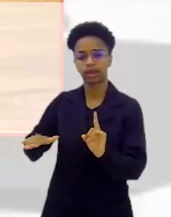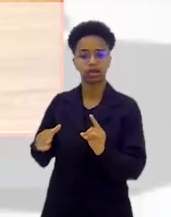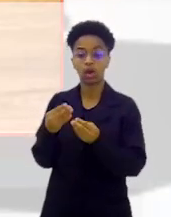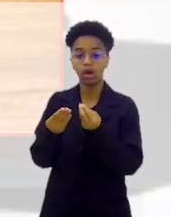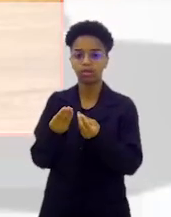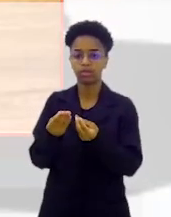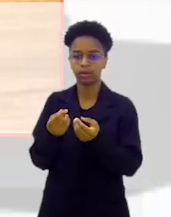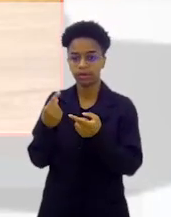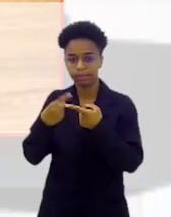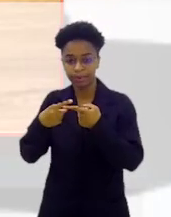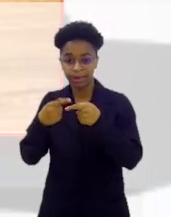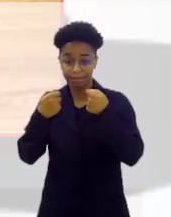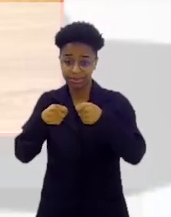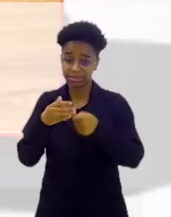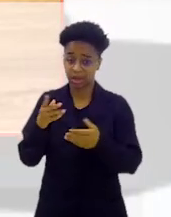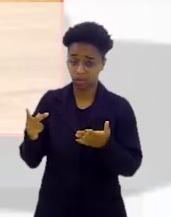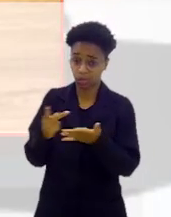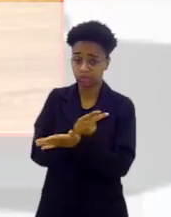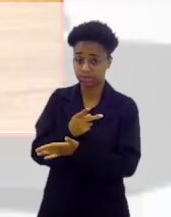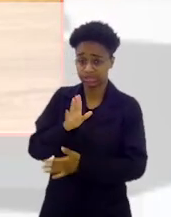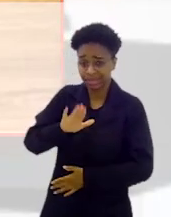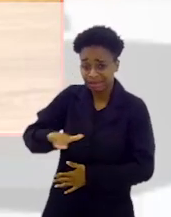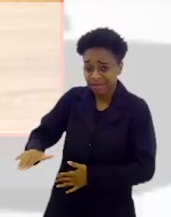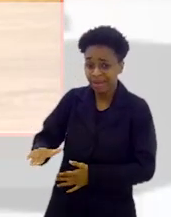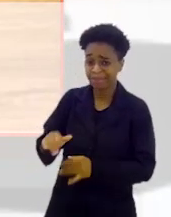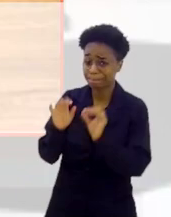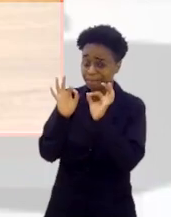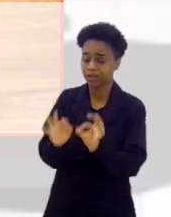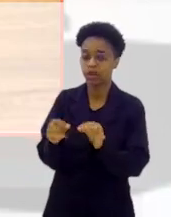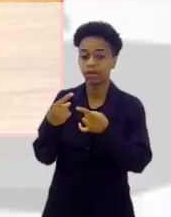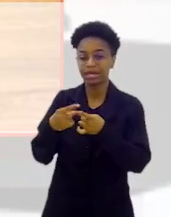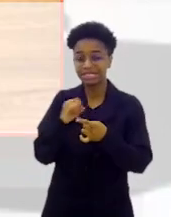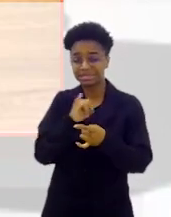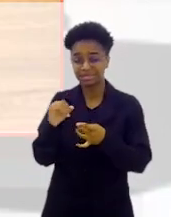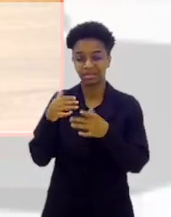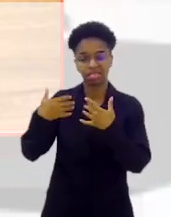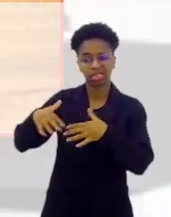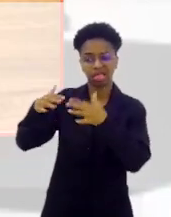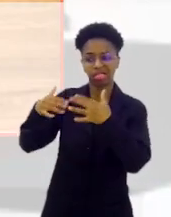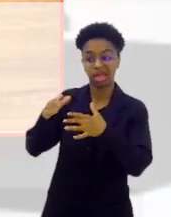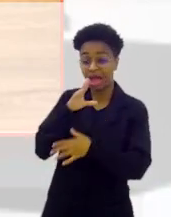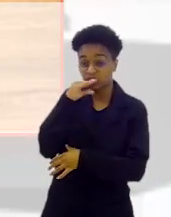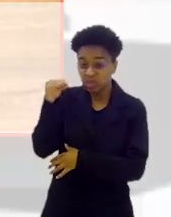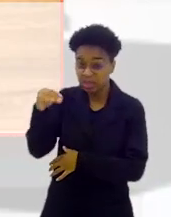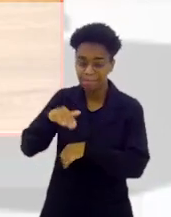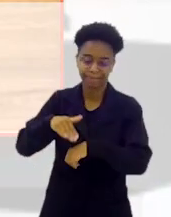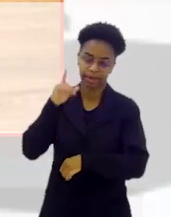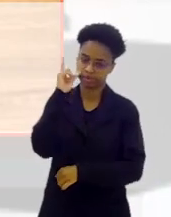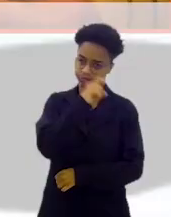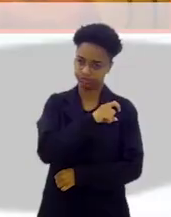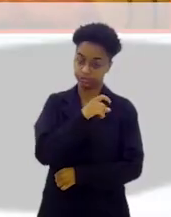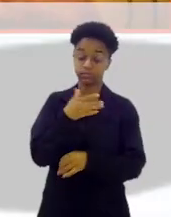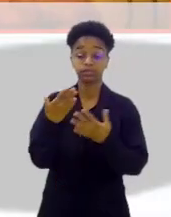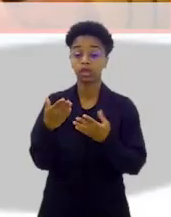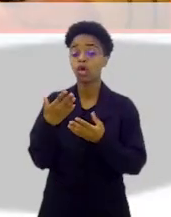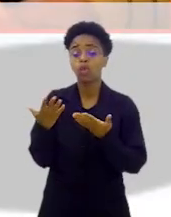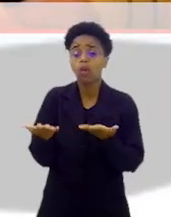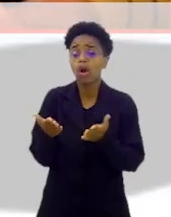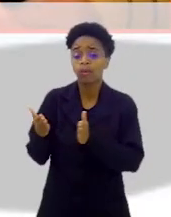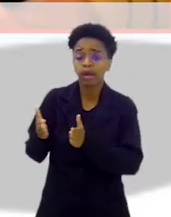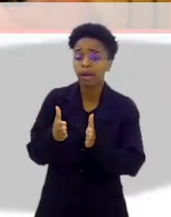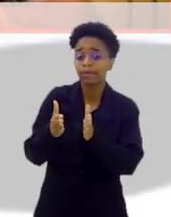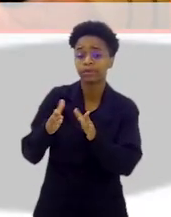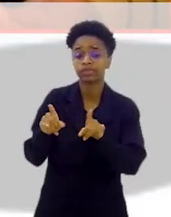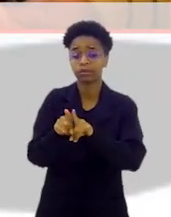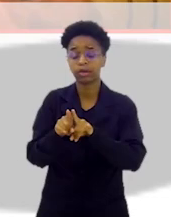a criança, né? Porque isso tem que ser na terra e idade, a gente tem certeza que se deixar, já tiver adolescente, é muito mais difícil de resgatar. Qual você